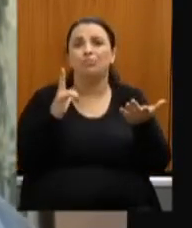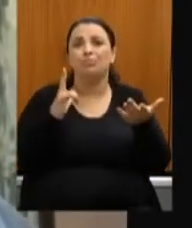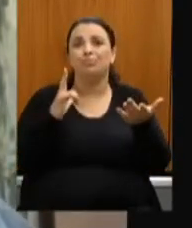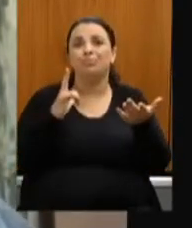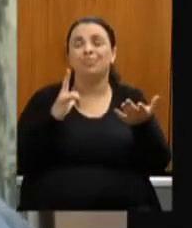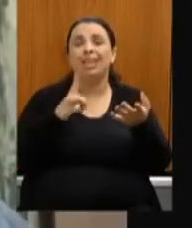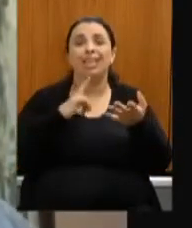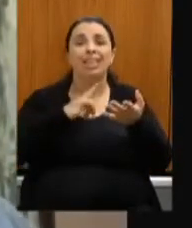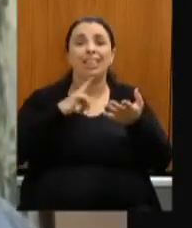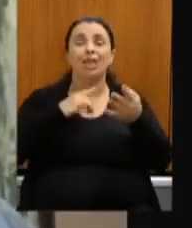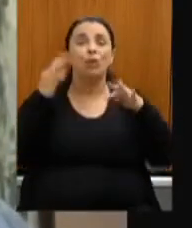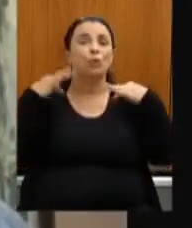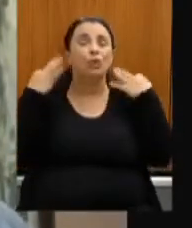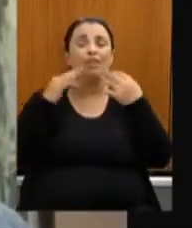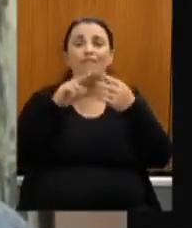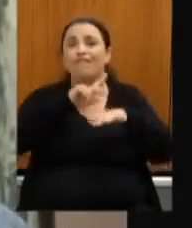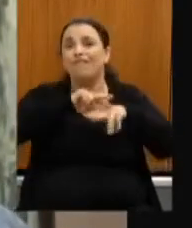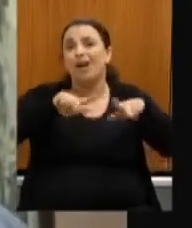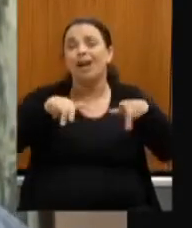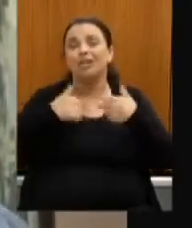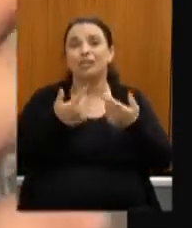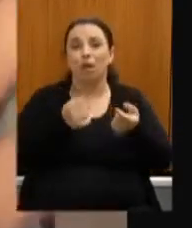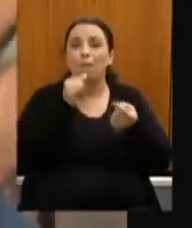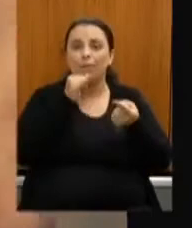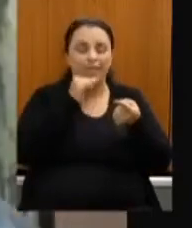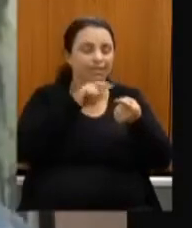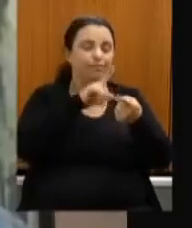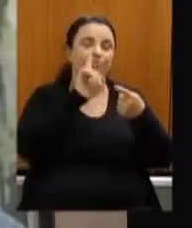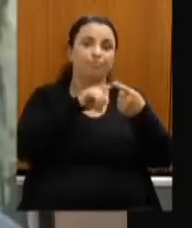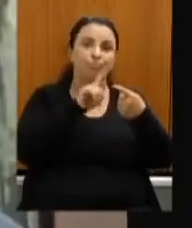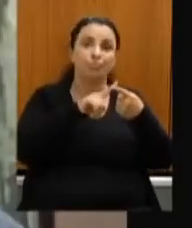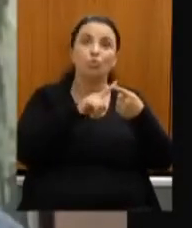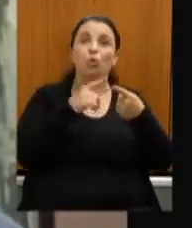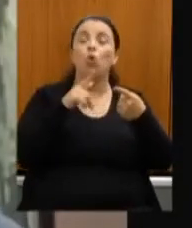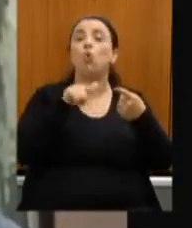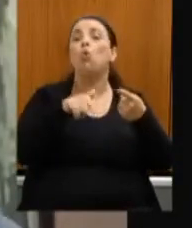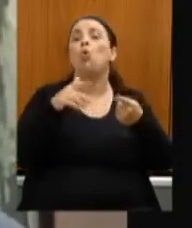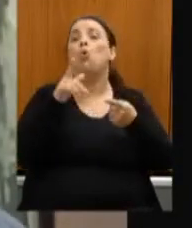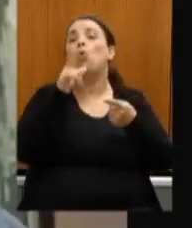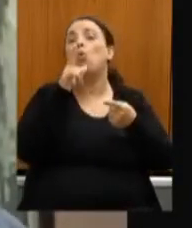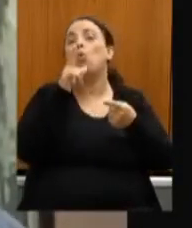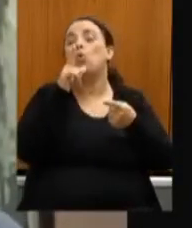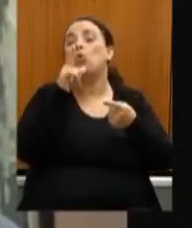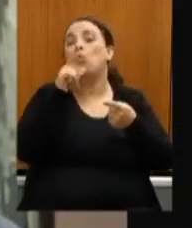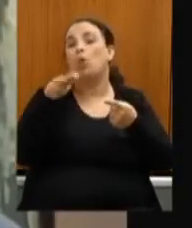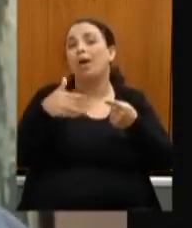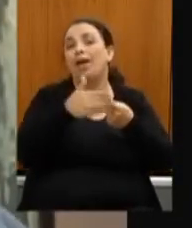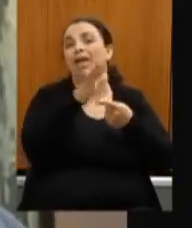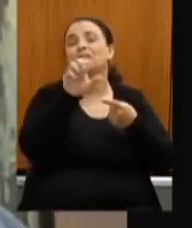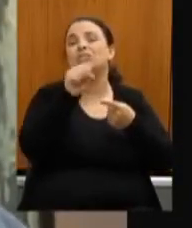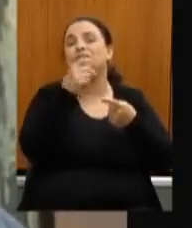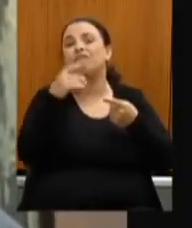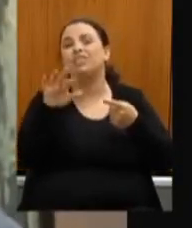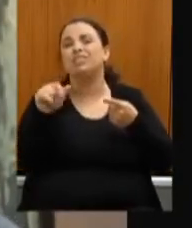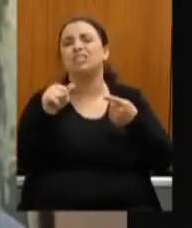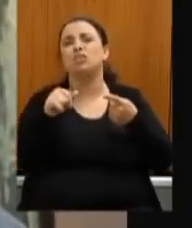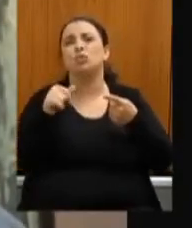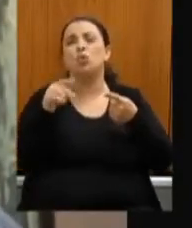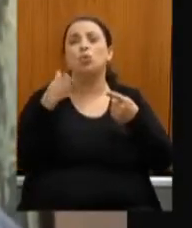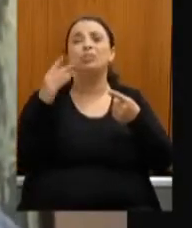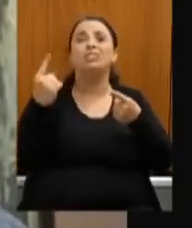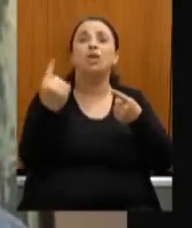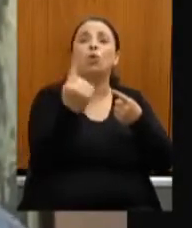melhoramento turístico Rio São Francisco começando de Pirapora passando por São Romão São Francisco Januária